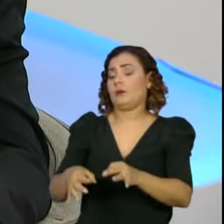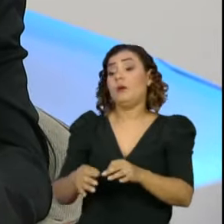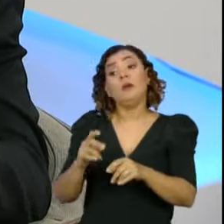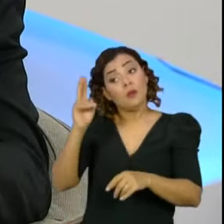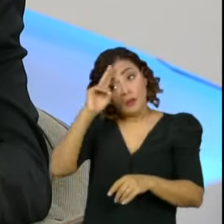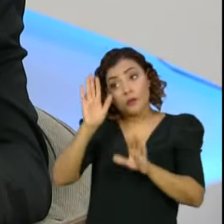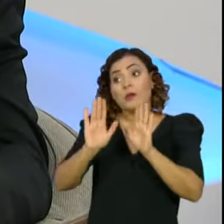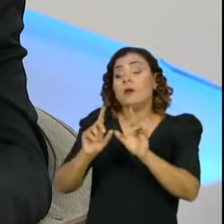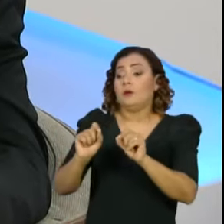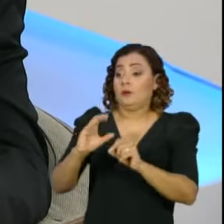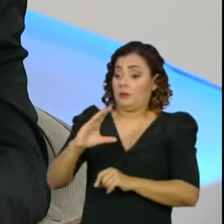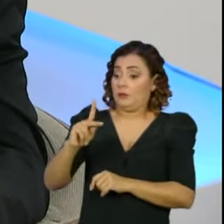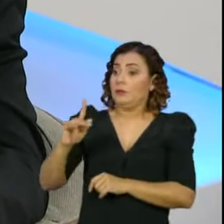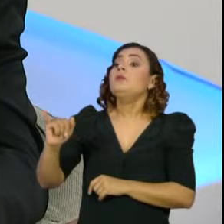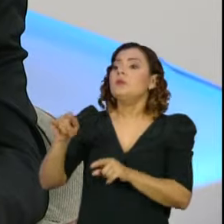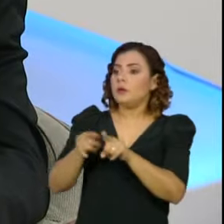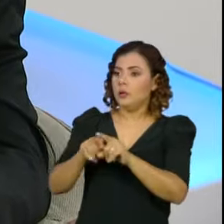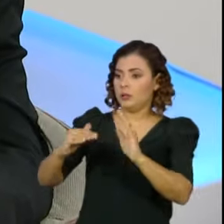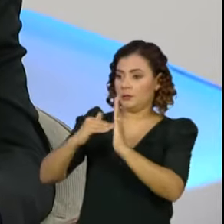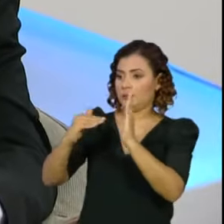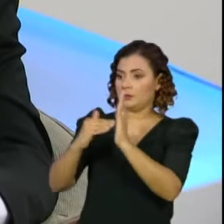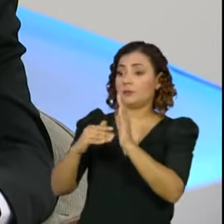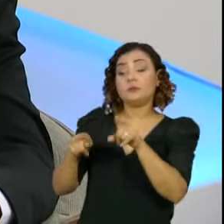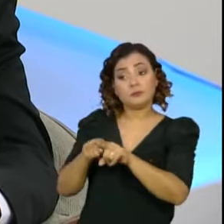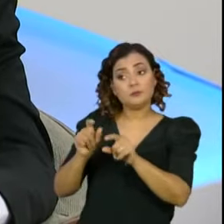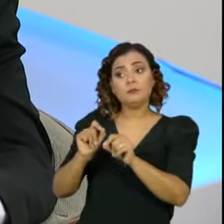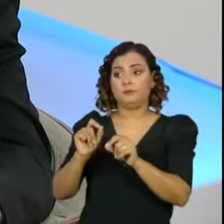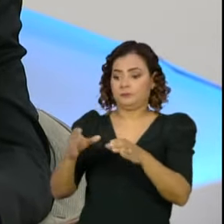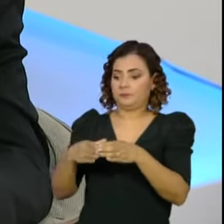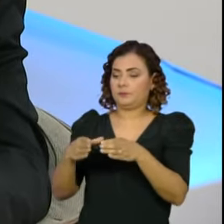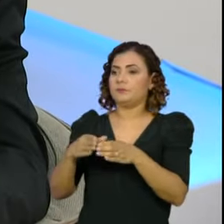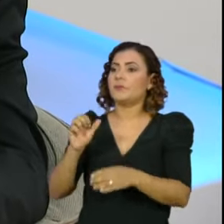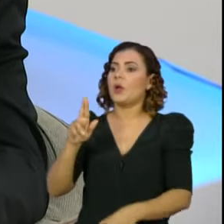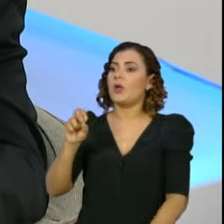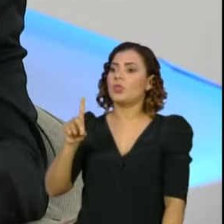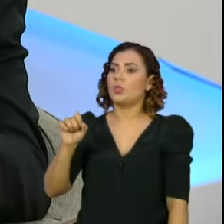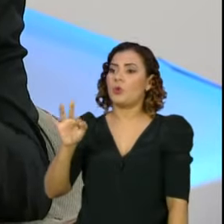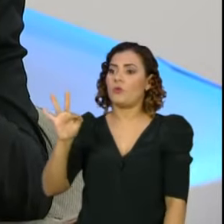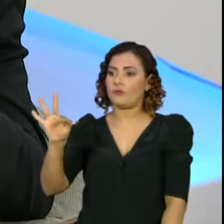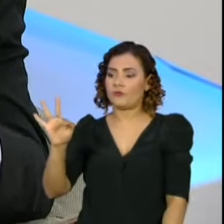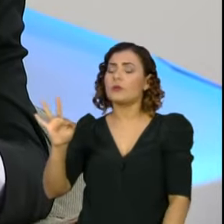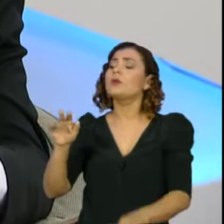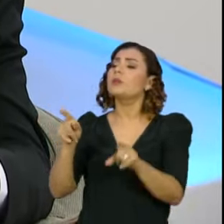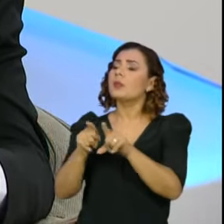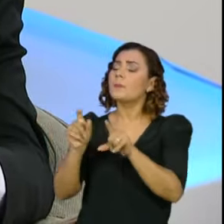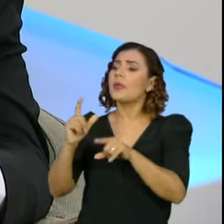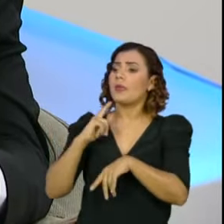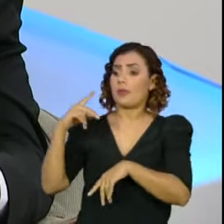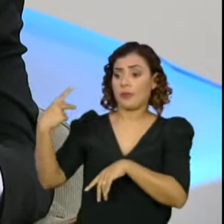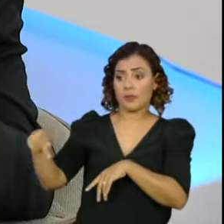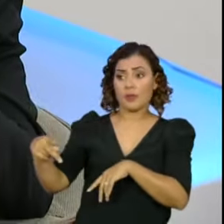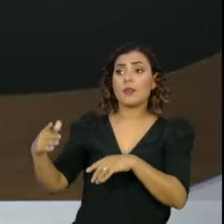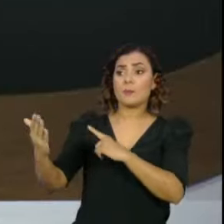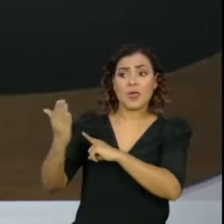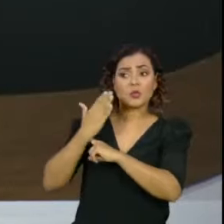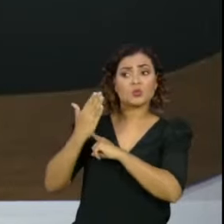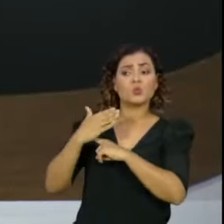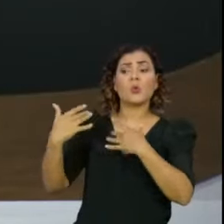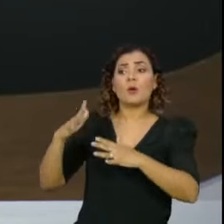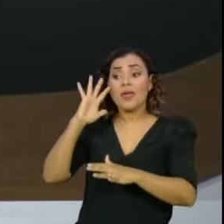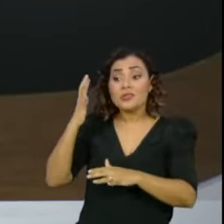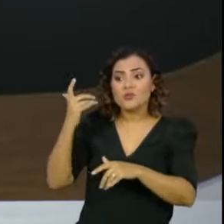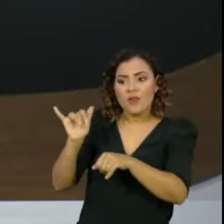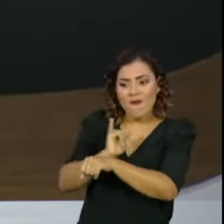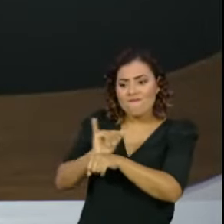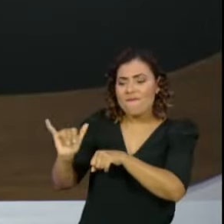que essa CPI que existe no Senado hoje, a partir de requisição do senador Randolfo Rodrigues, que inclusive me ajudou muito na solução